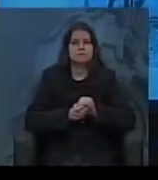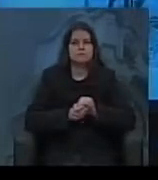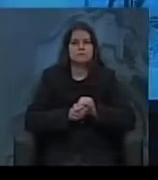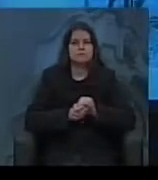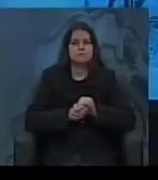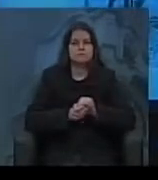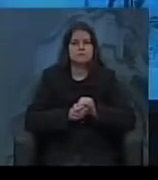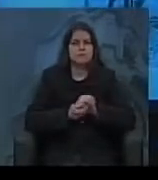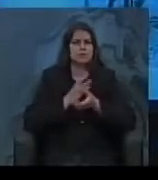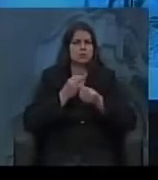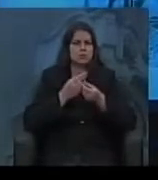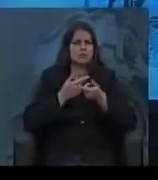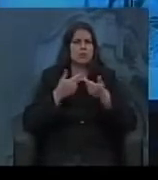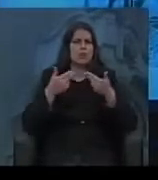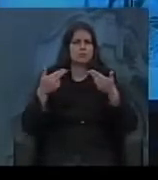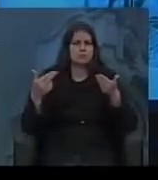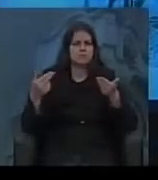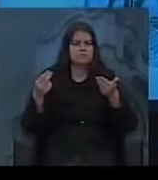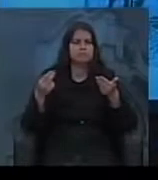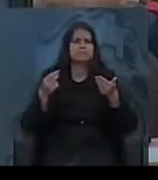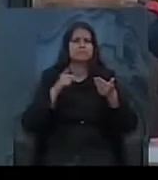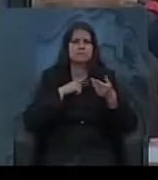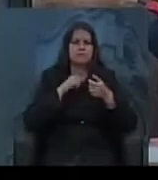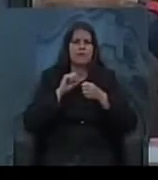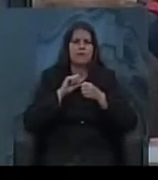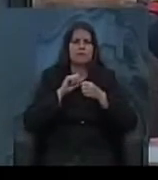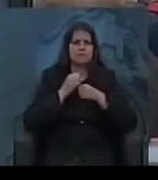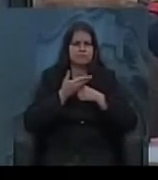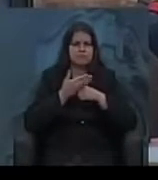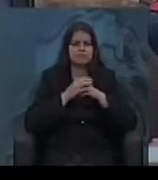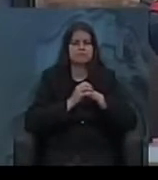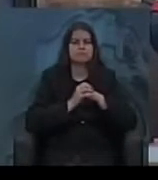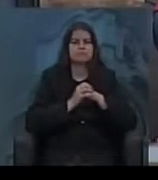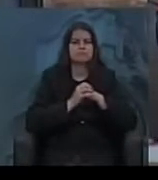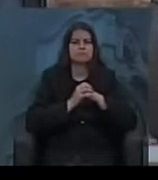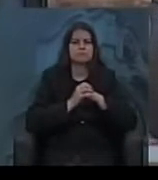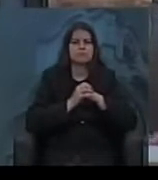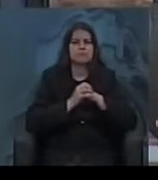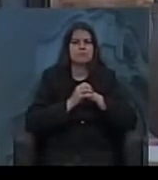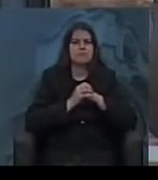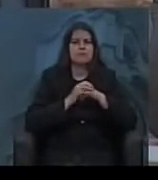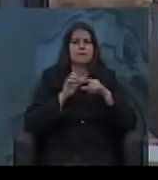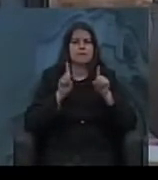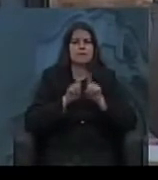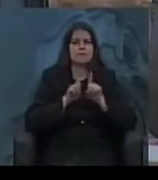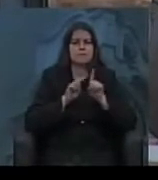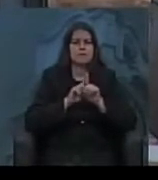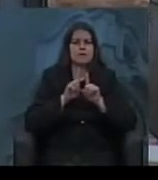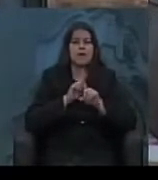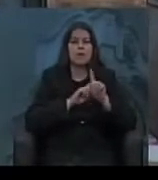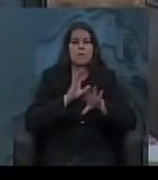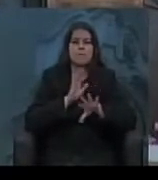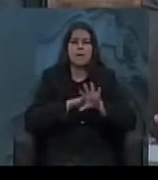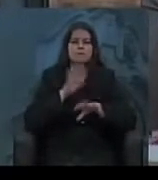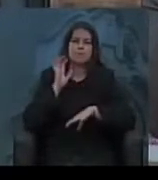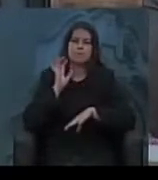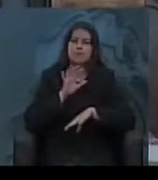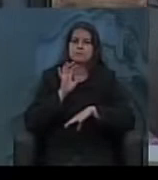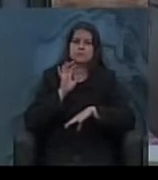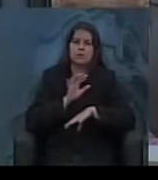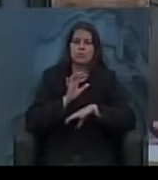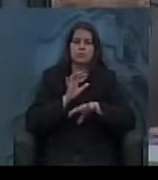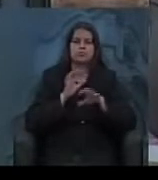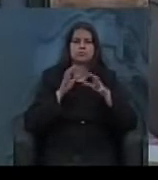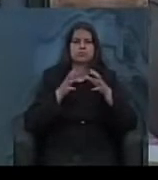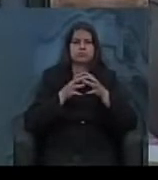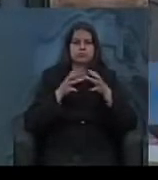Então, muitas coisas vão ser feitas. E há, de certa forma, uma pressão cada vez maior por parte da grande,